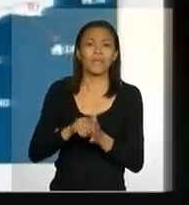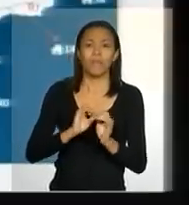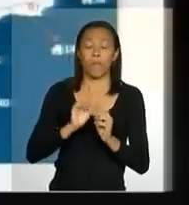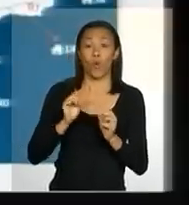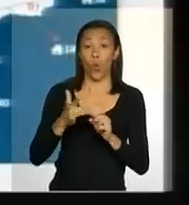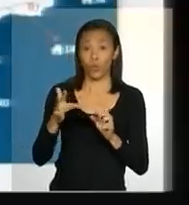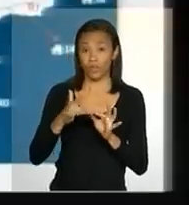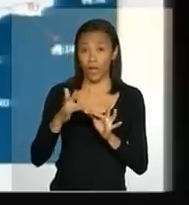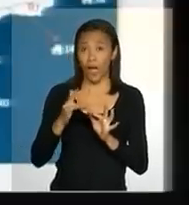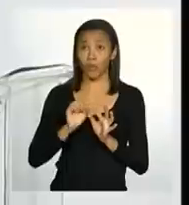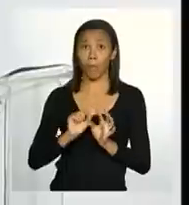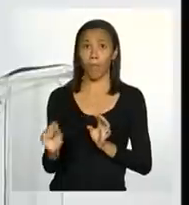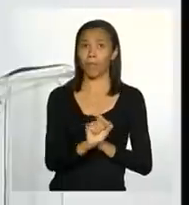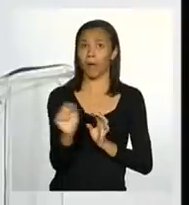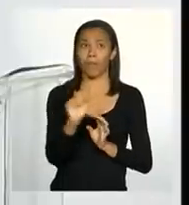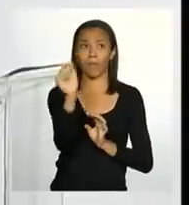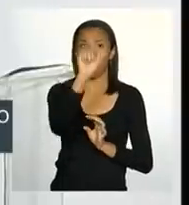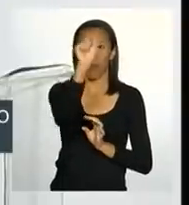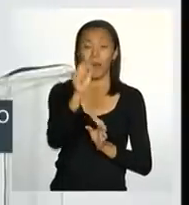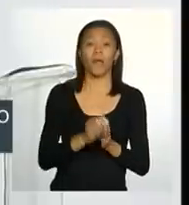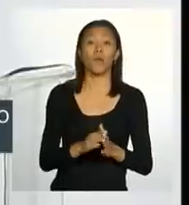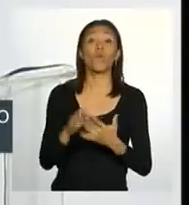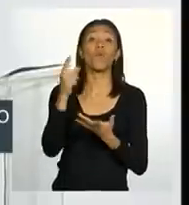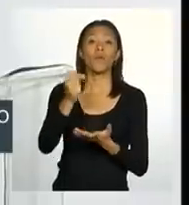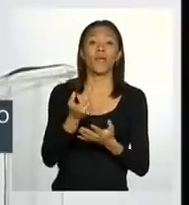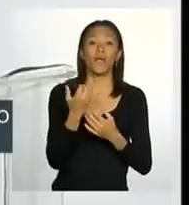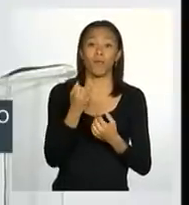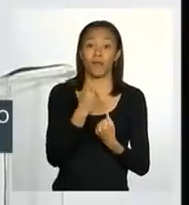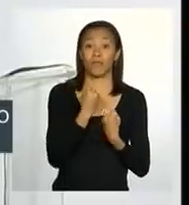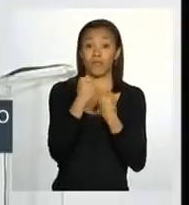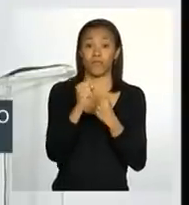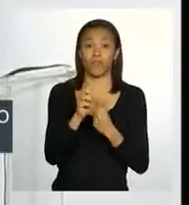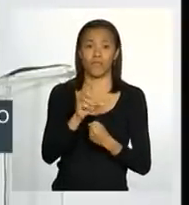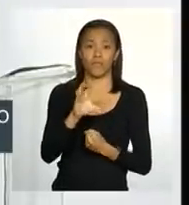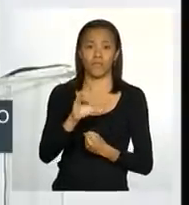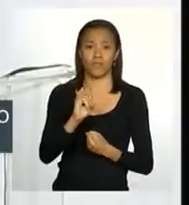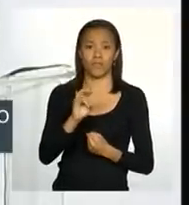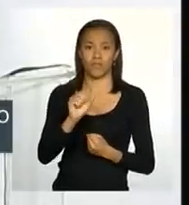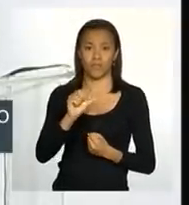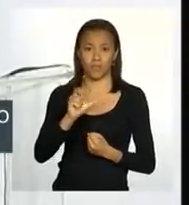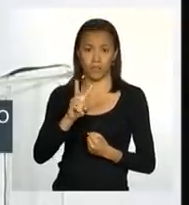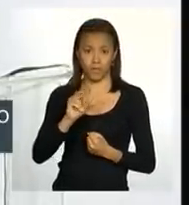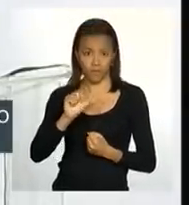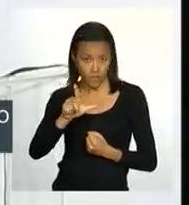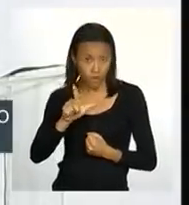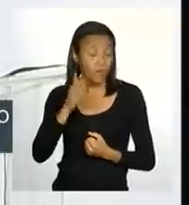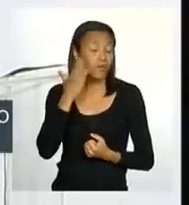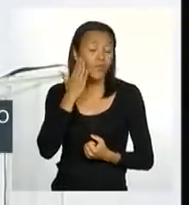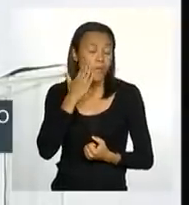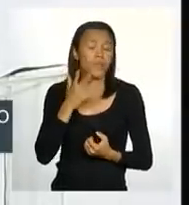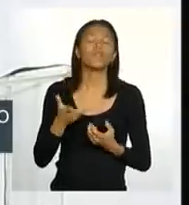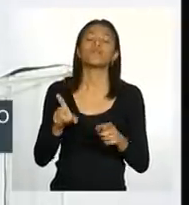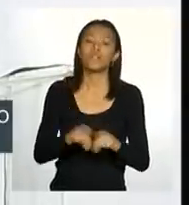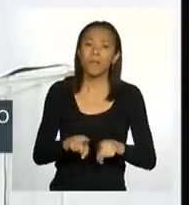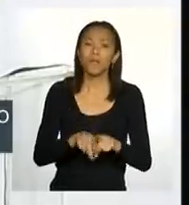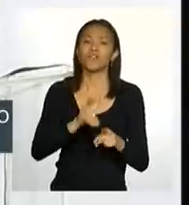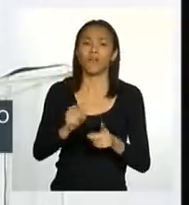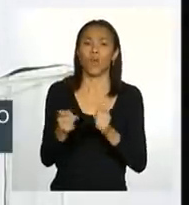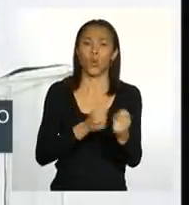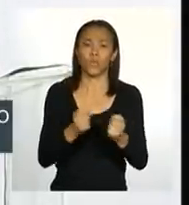estados. E, nesse período mais crítico, nós vamos estar monitorando